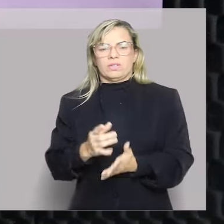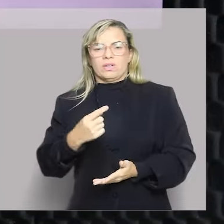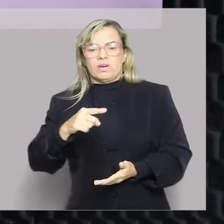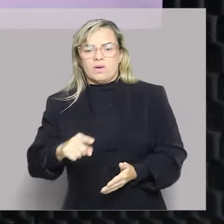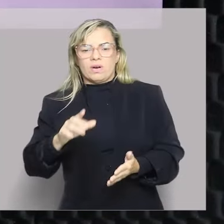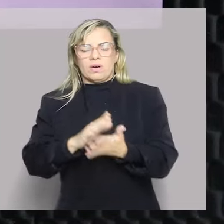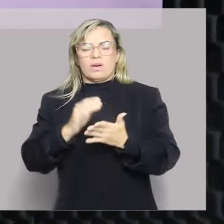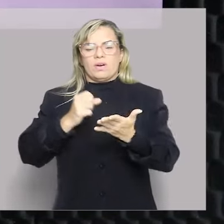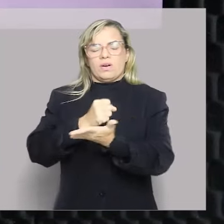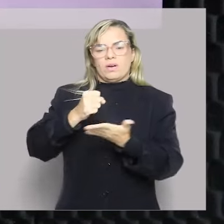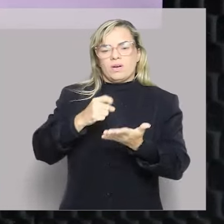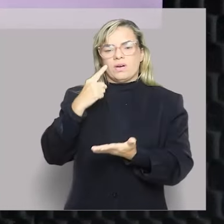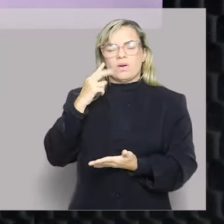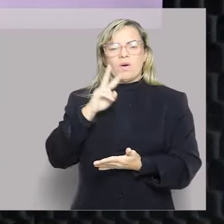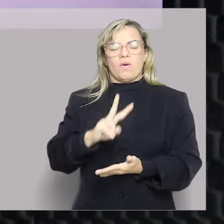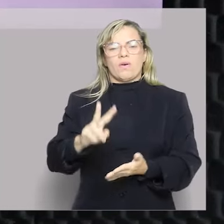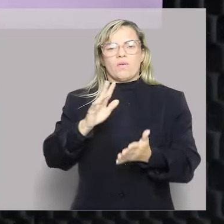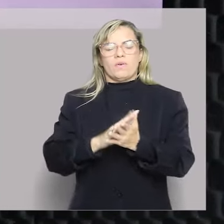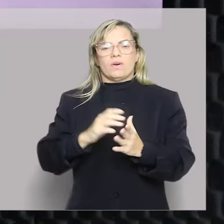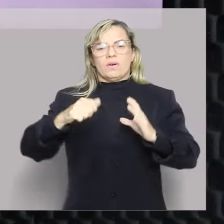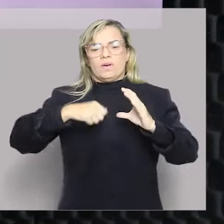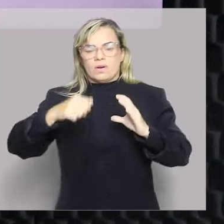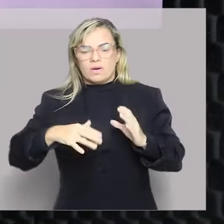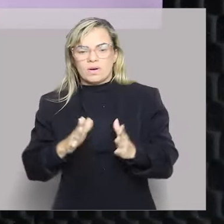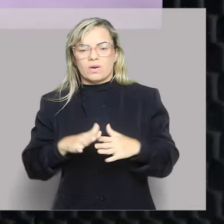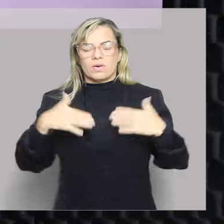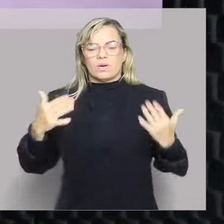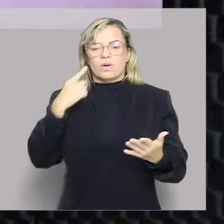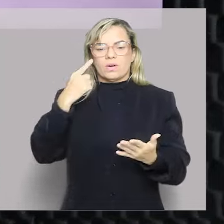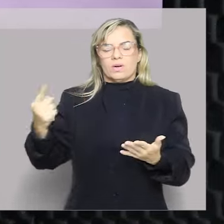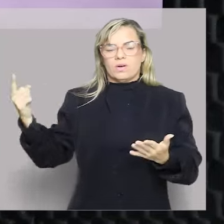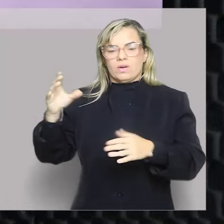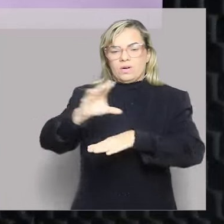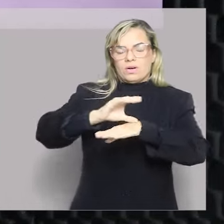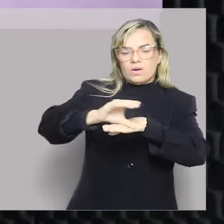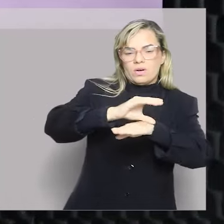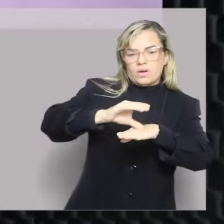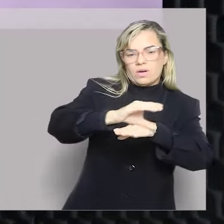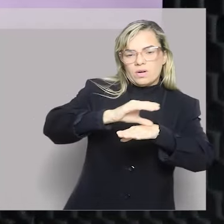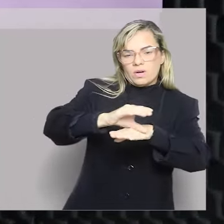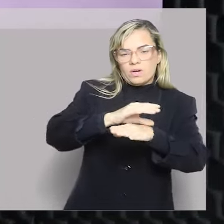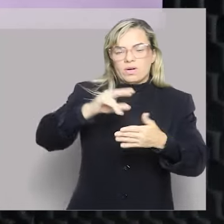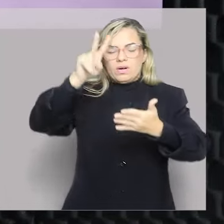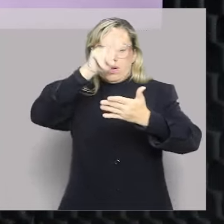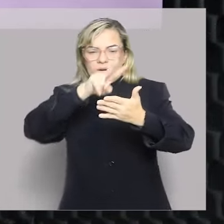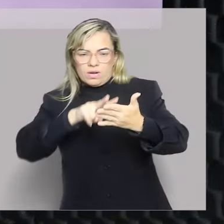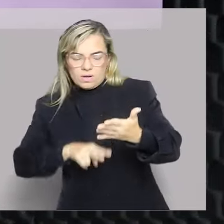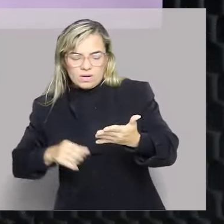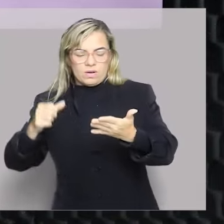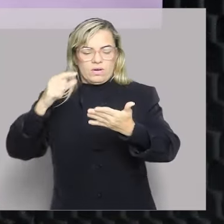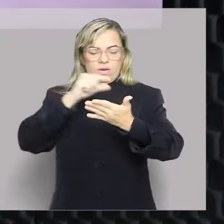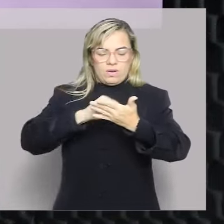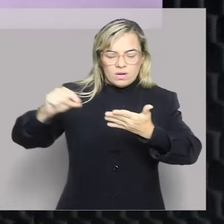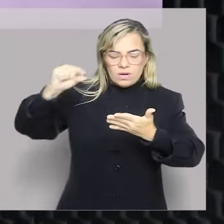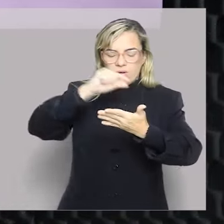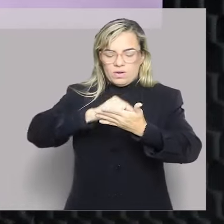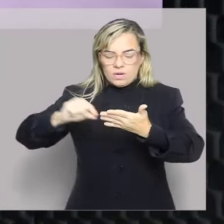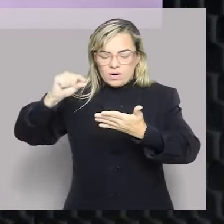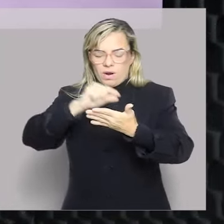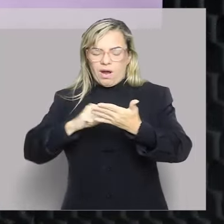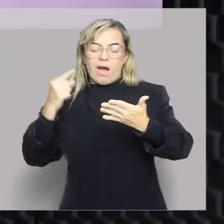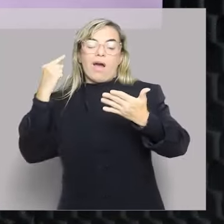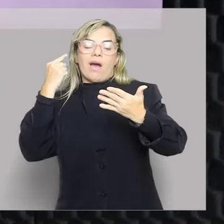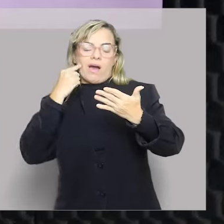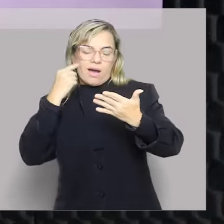O essencial, vocês vão assistir aqui na aula. E vocês vão lá depois na Constituição, para quê? Para dar uma lida, para grifar, para tirar eventualmente uma